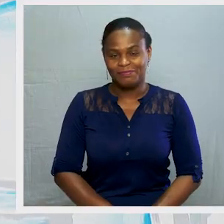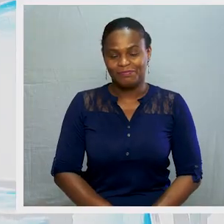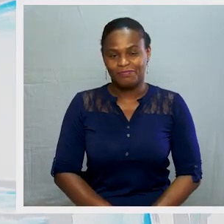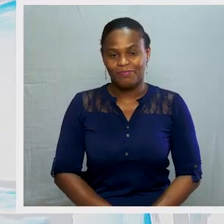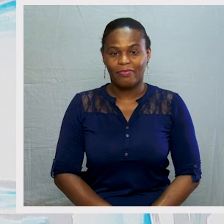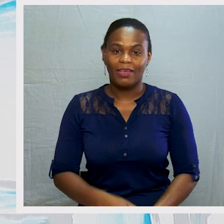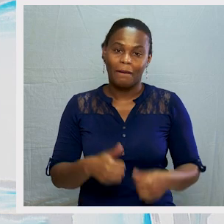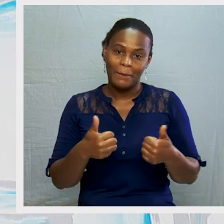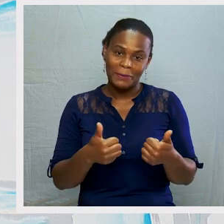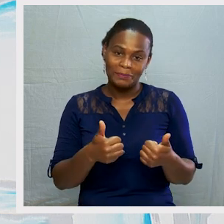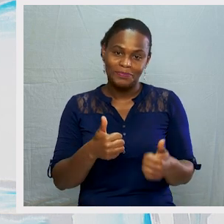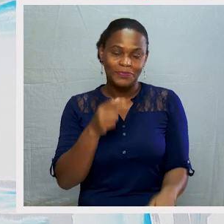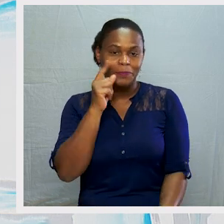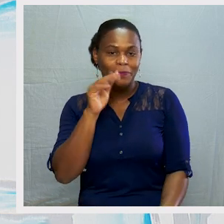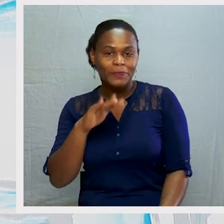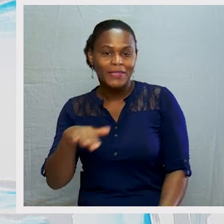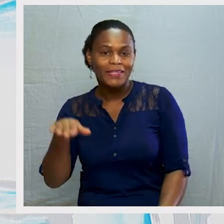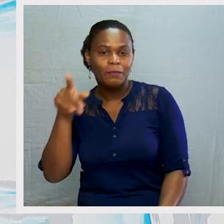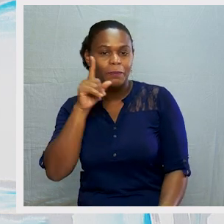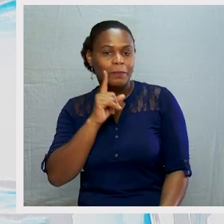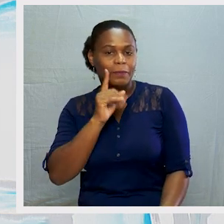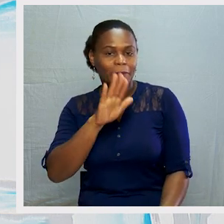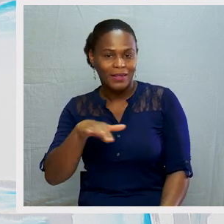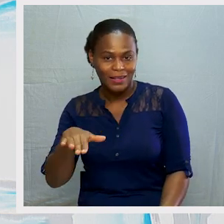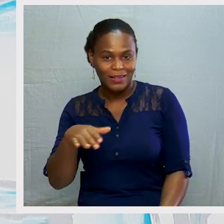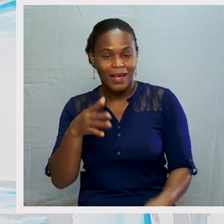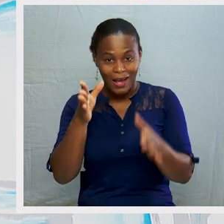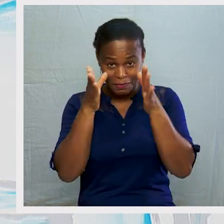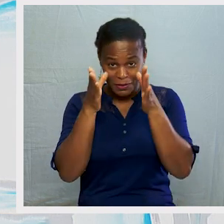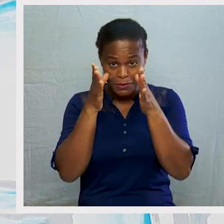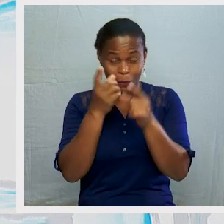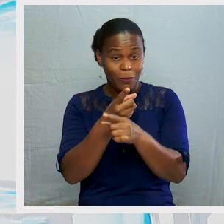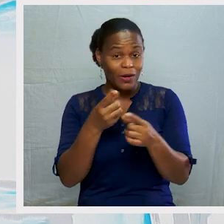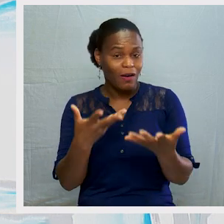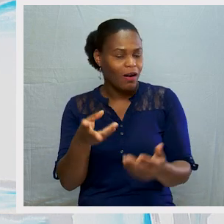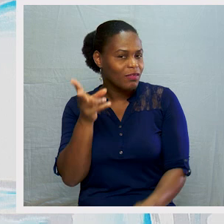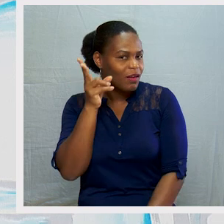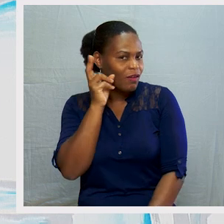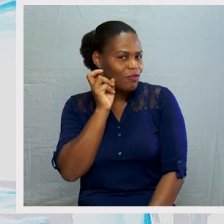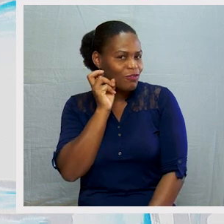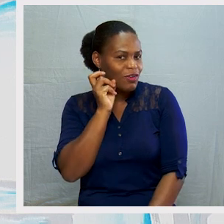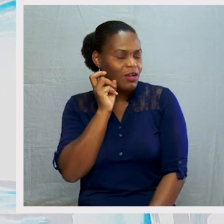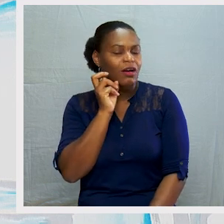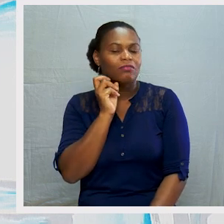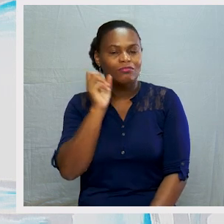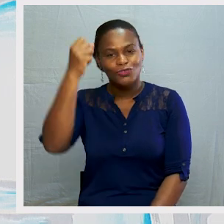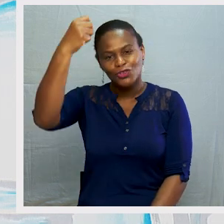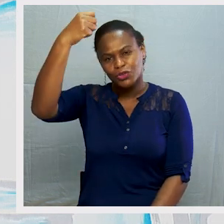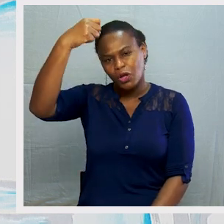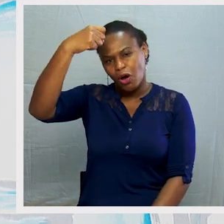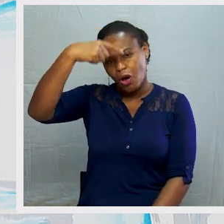Bem, meninos e meninas, prestem bem atenção, porque agora vão ouvir uma pequena história